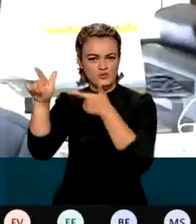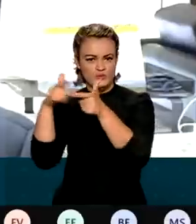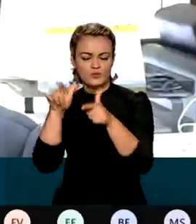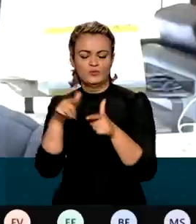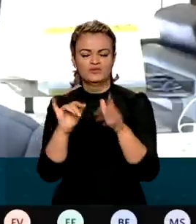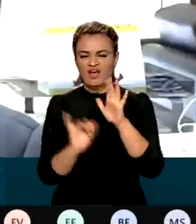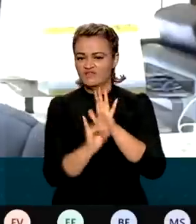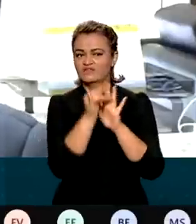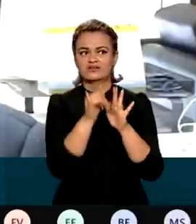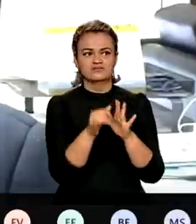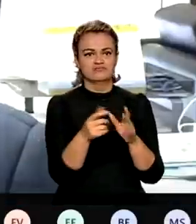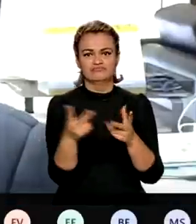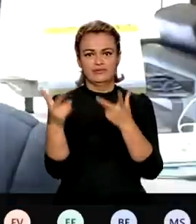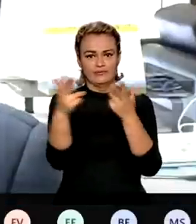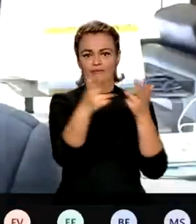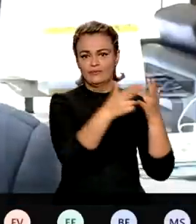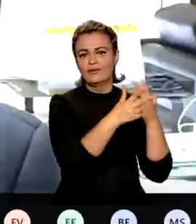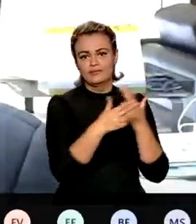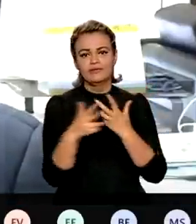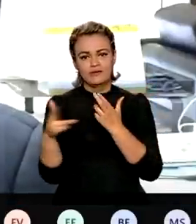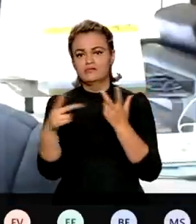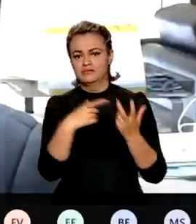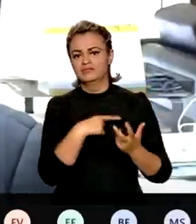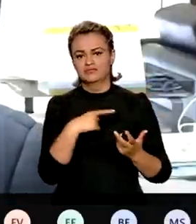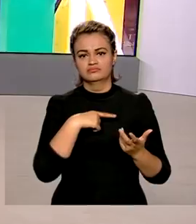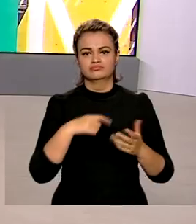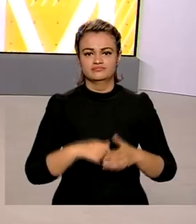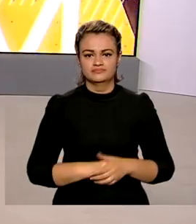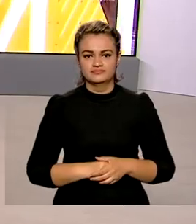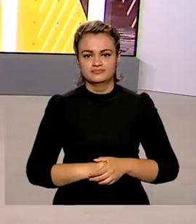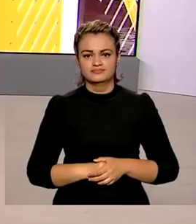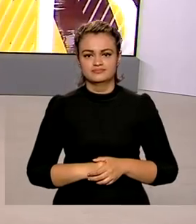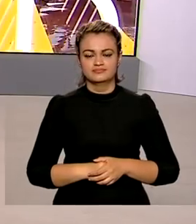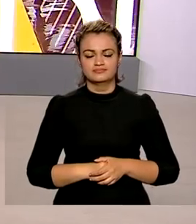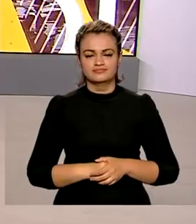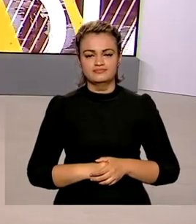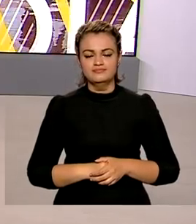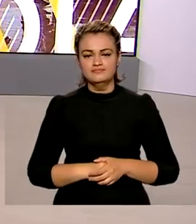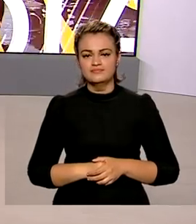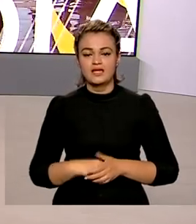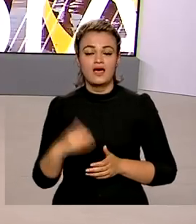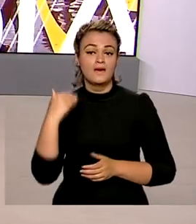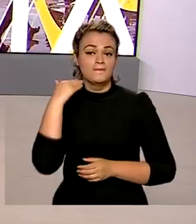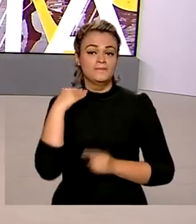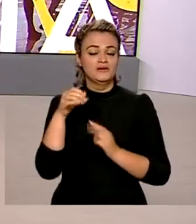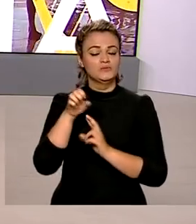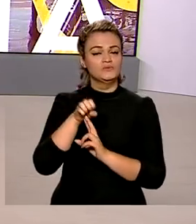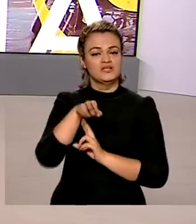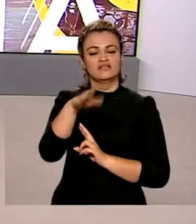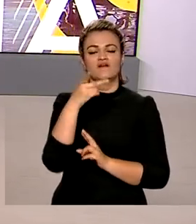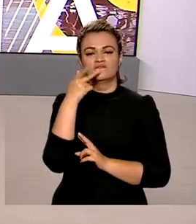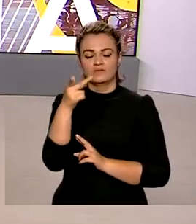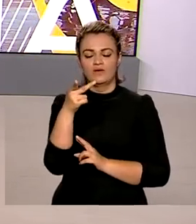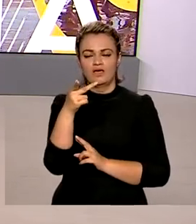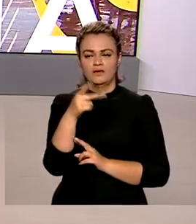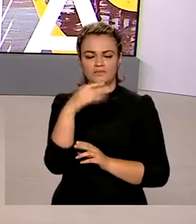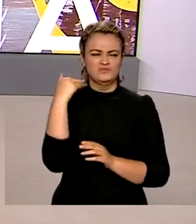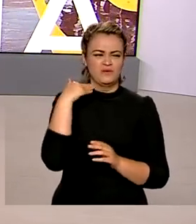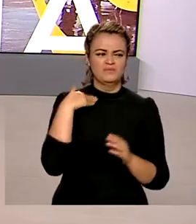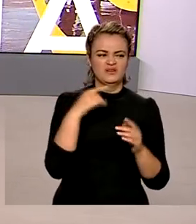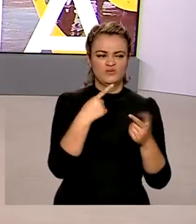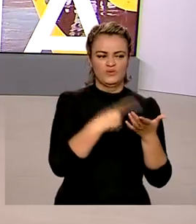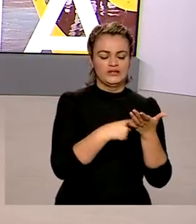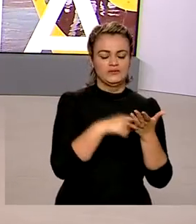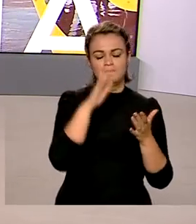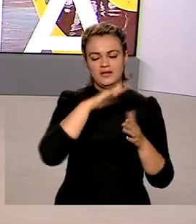a inflação está em elevação em todos os locais do mundo. Um estudo do Banco Central mostra que as cooperativas de crédito